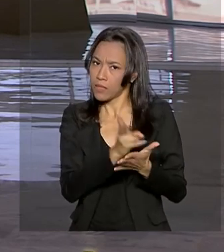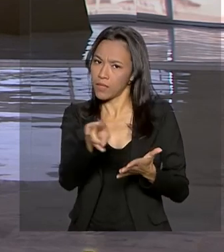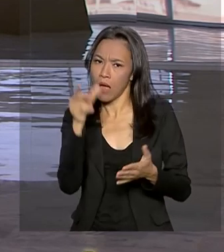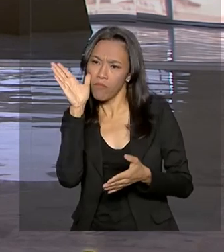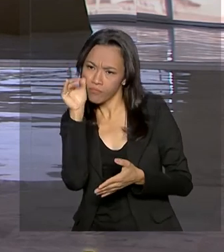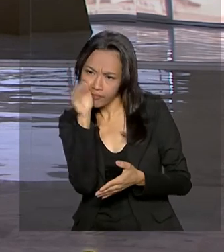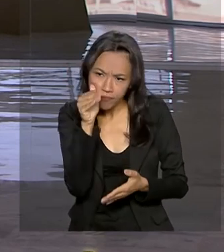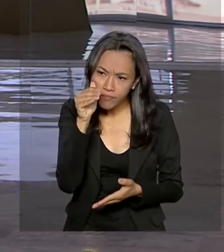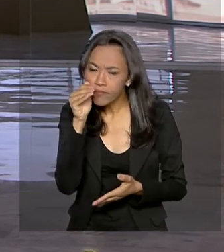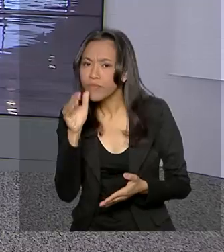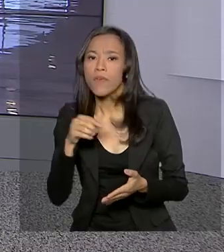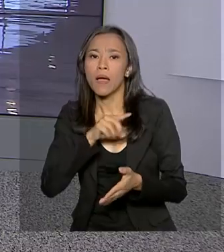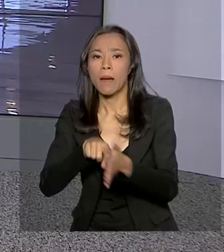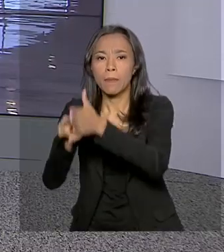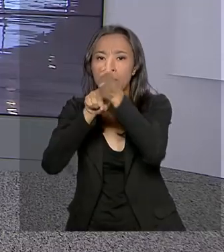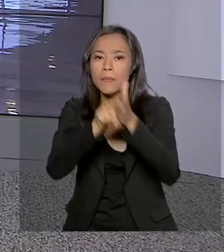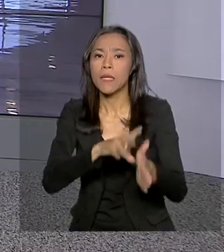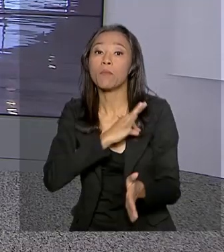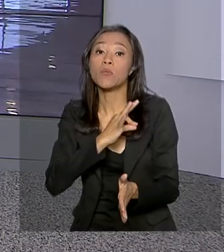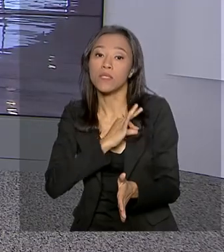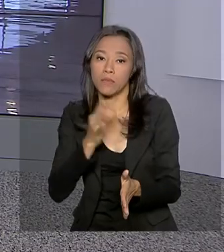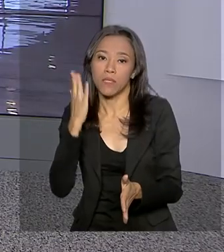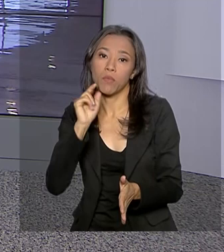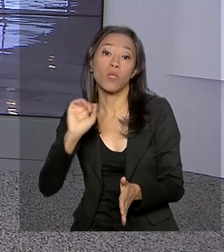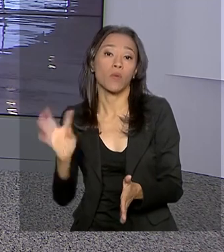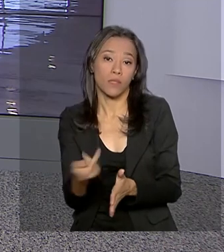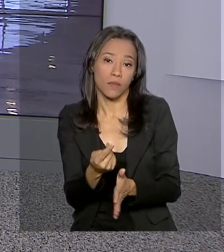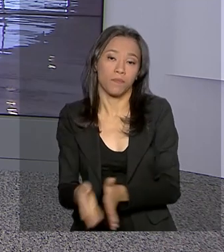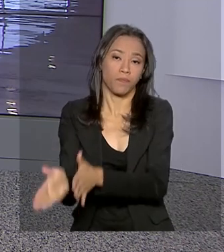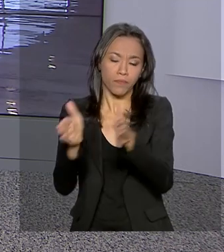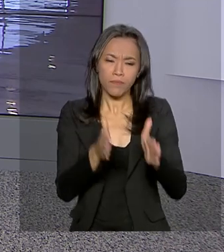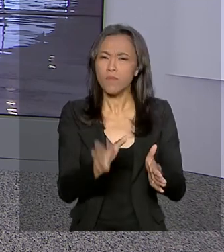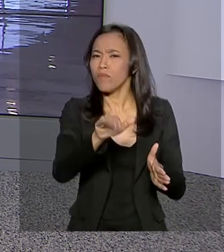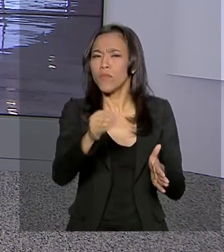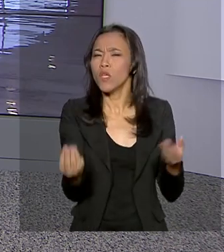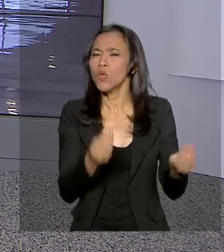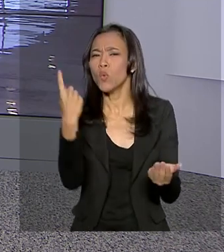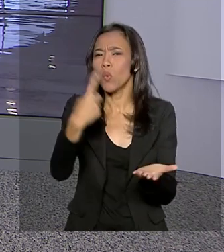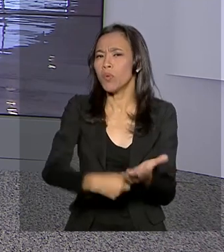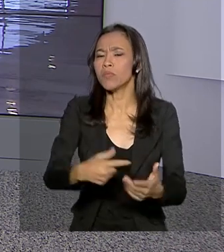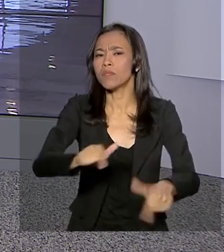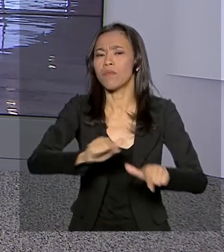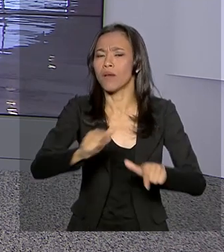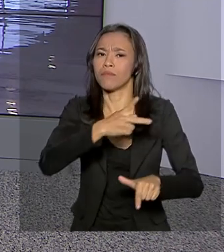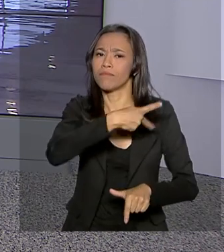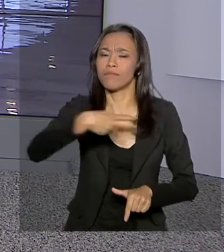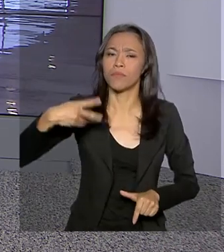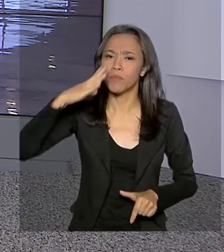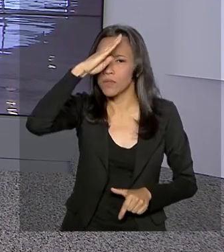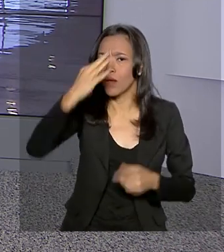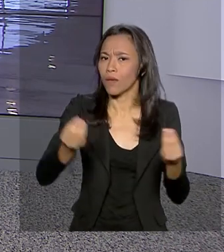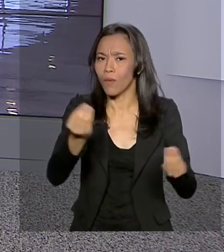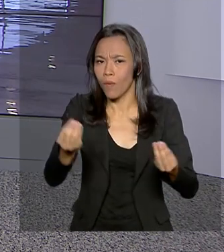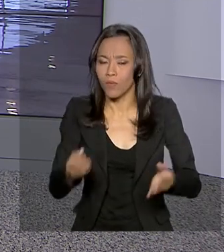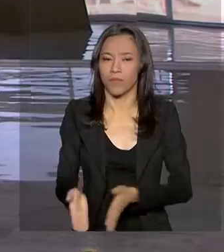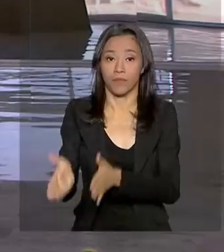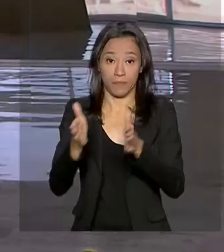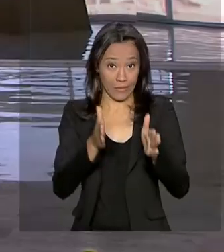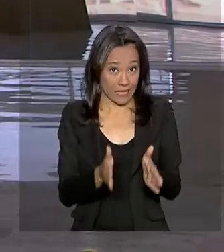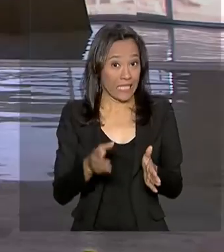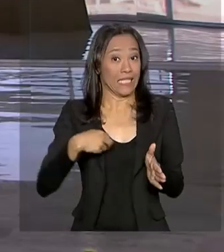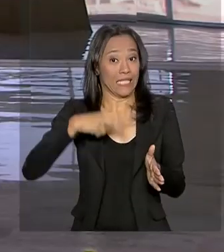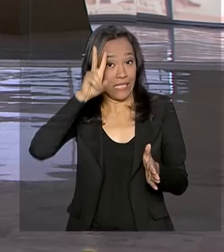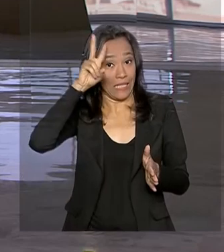polícia. Renata. Como é que está a agenda do dia do presidente aí no Palácio? Olha, Renata, vai ser uma segunda-feira bem